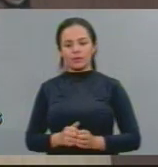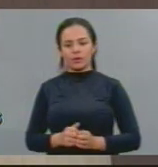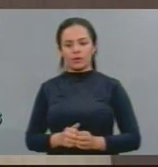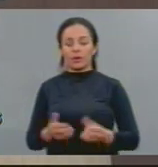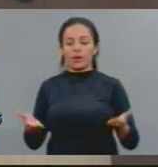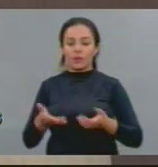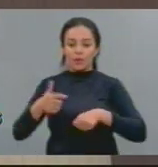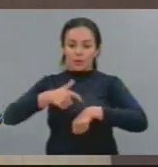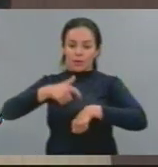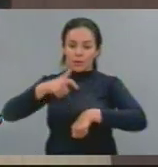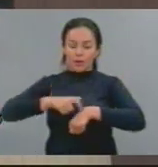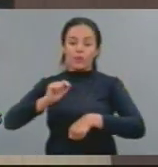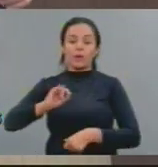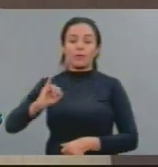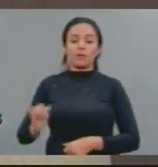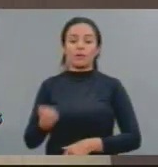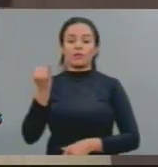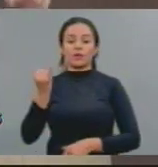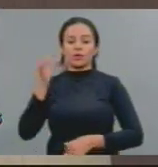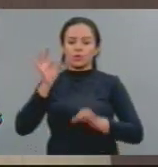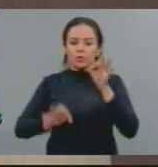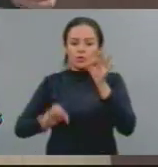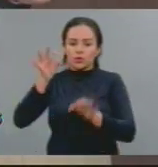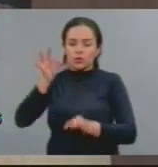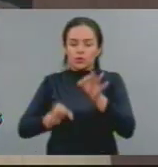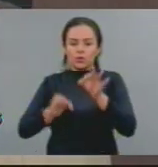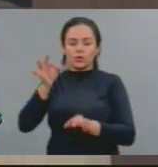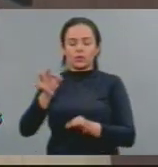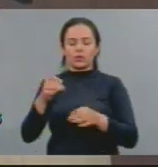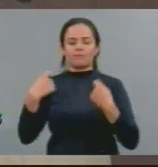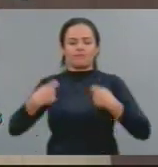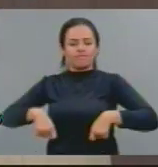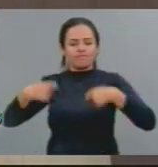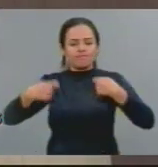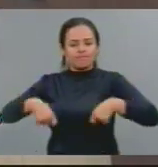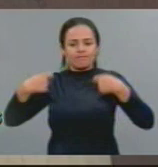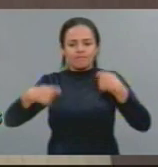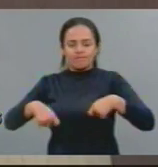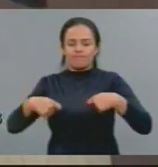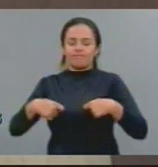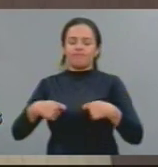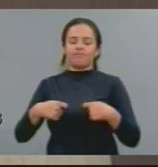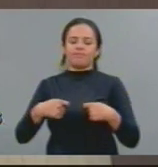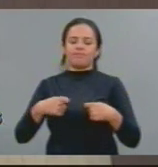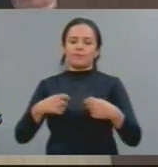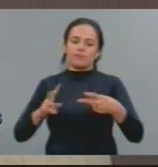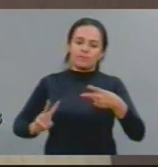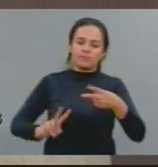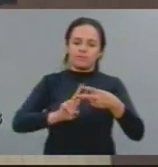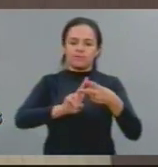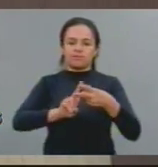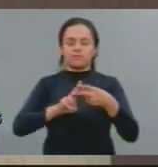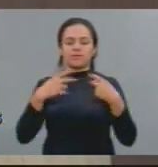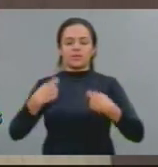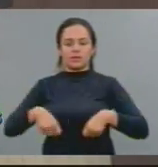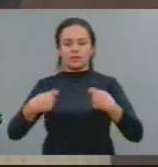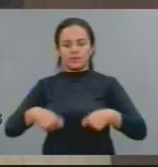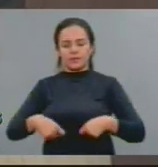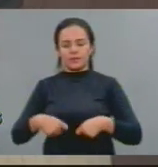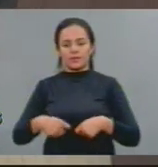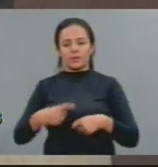momento em que a justiça mais pode se aproximar do anseio do povo.